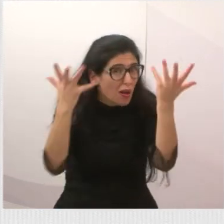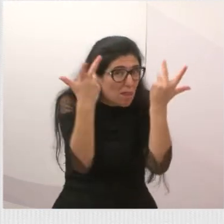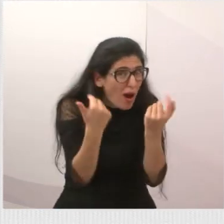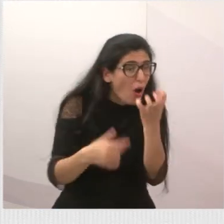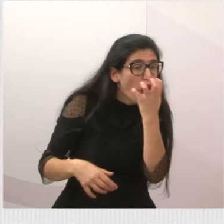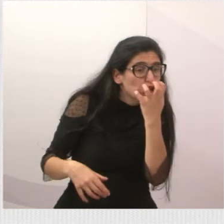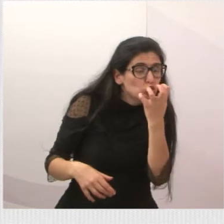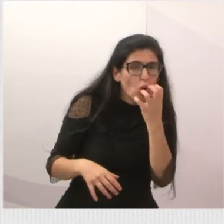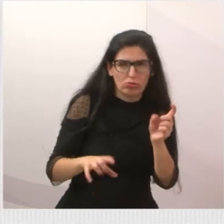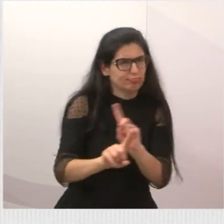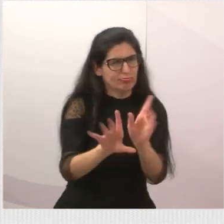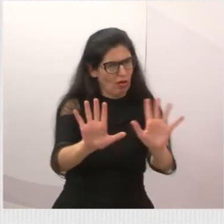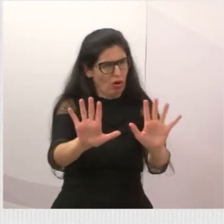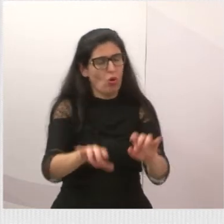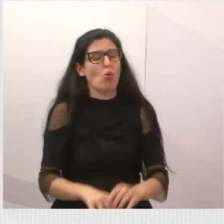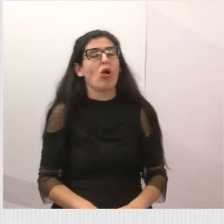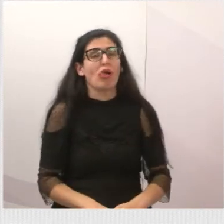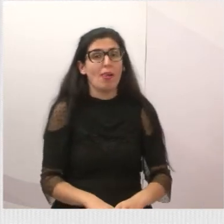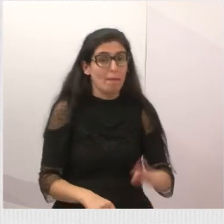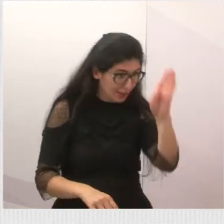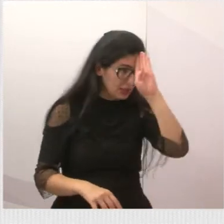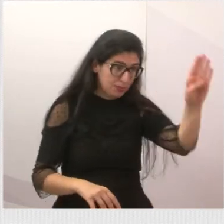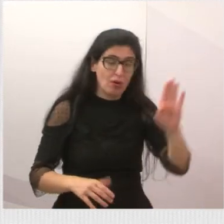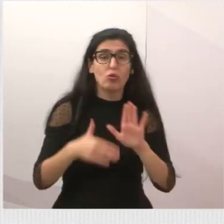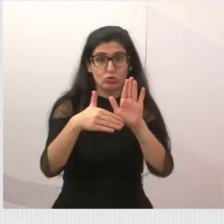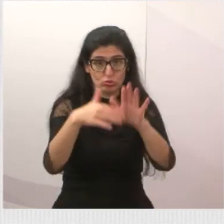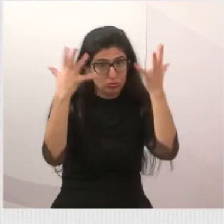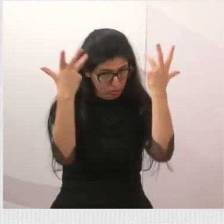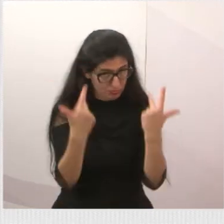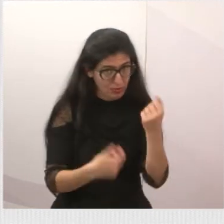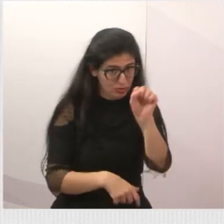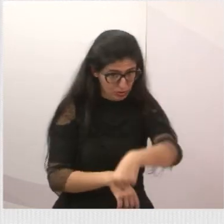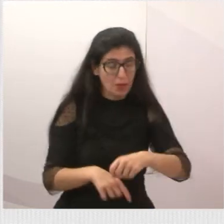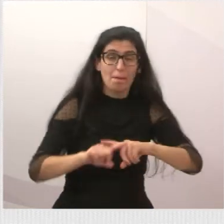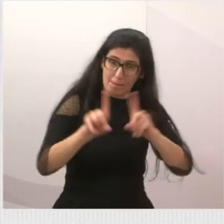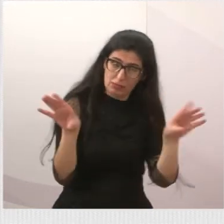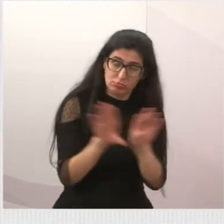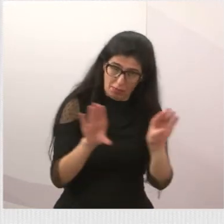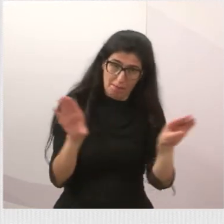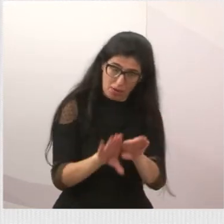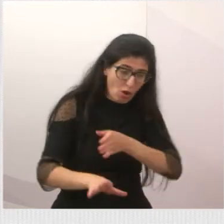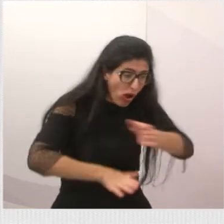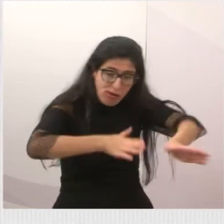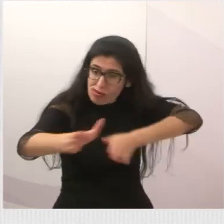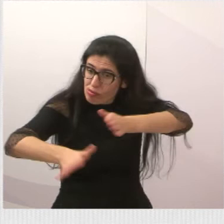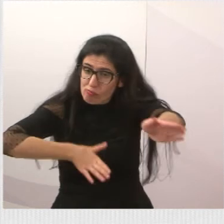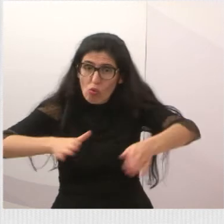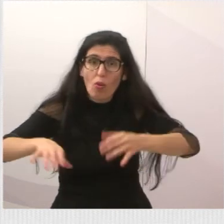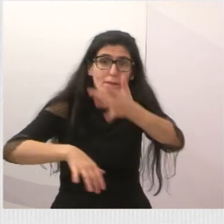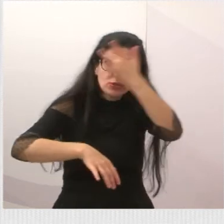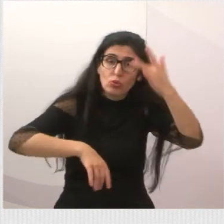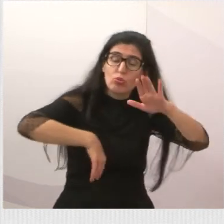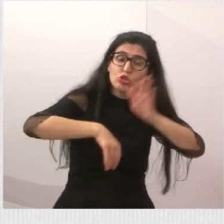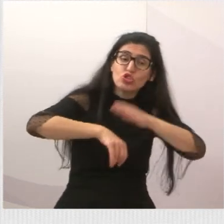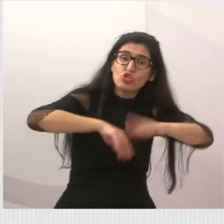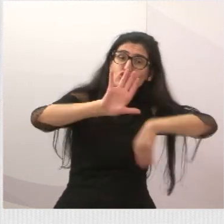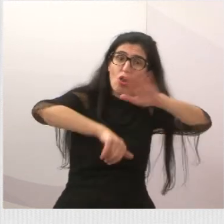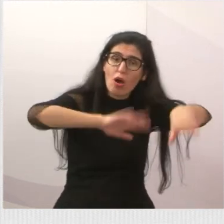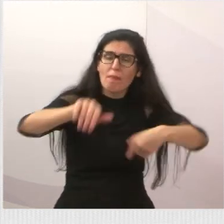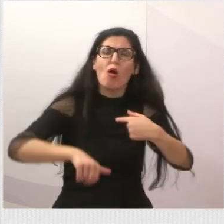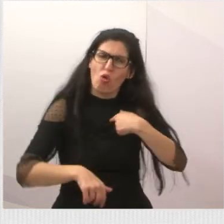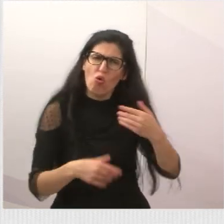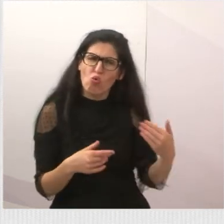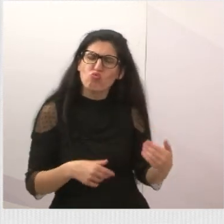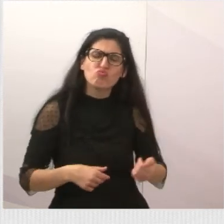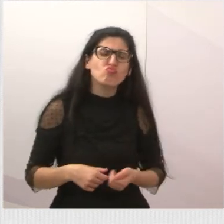animal é minha bandeira. Porém, eu trabalho como todos os vereadores, indo em todos os bairros que eu sou chamada. Solicitamos estudo para